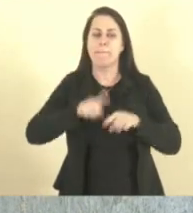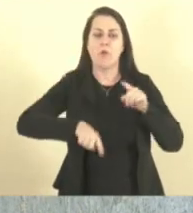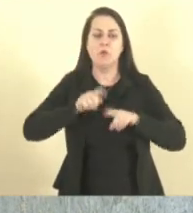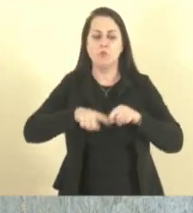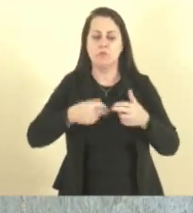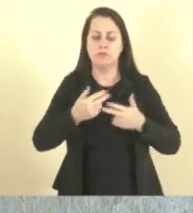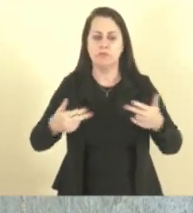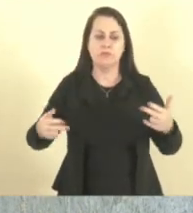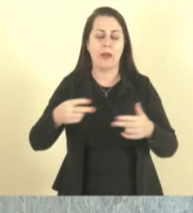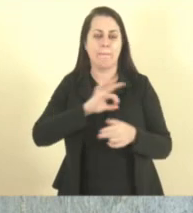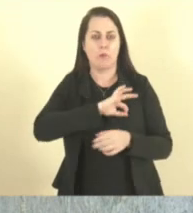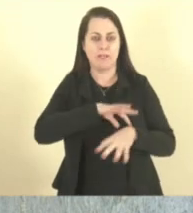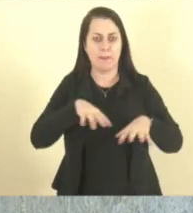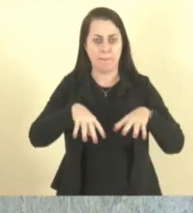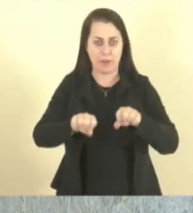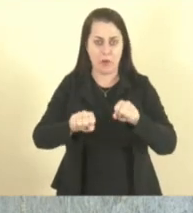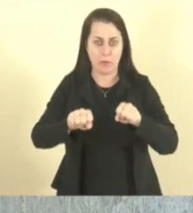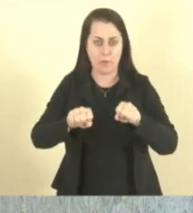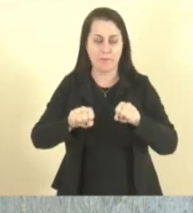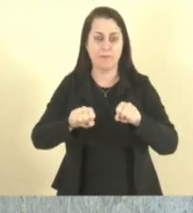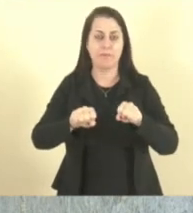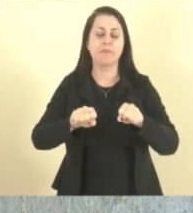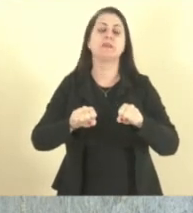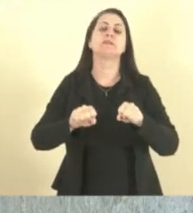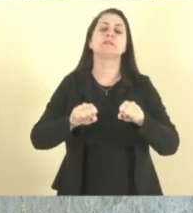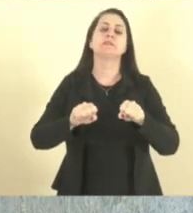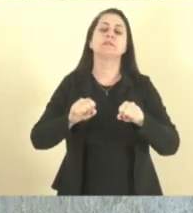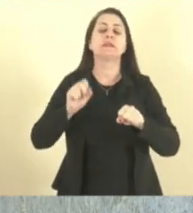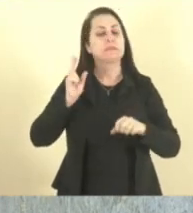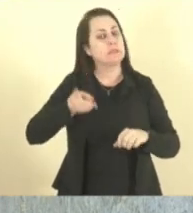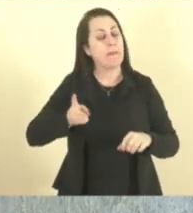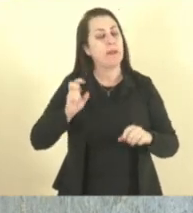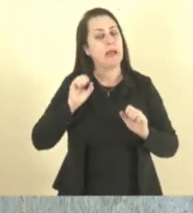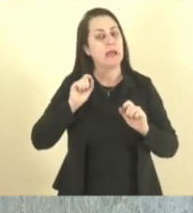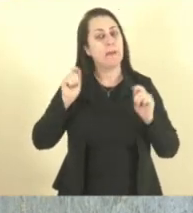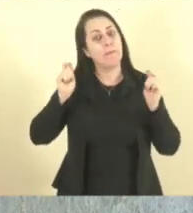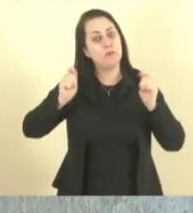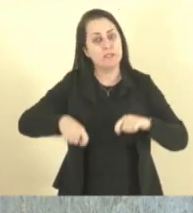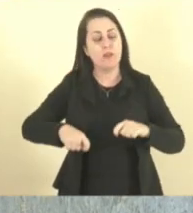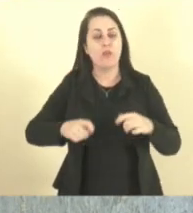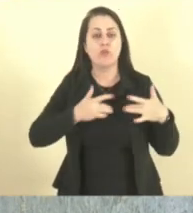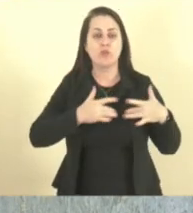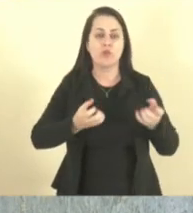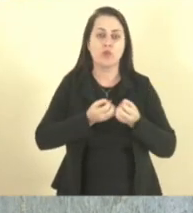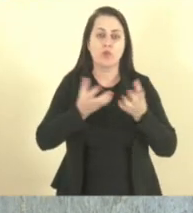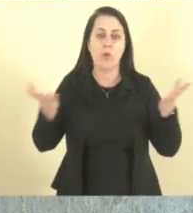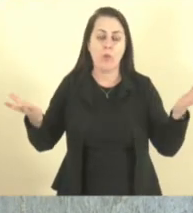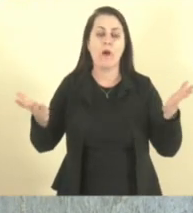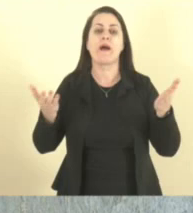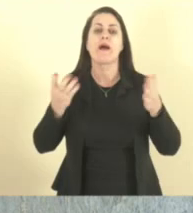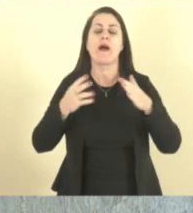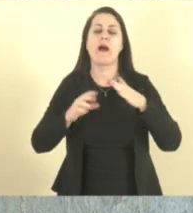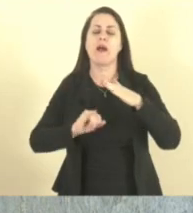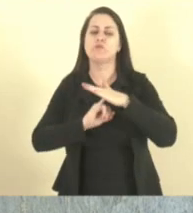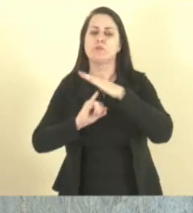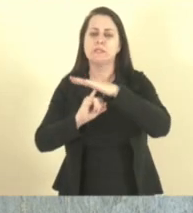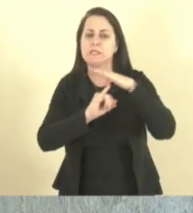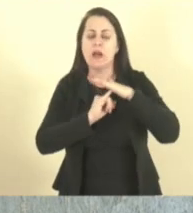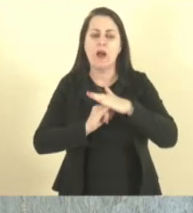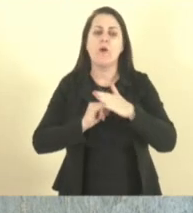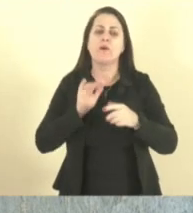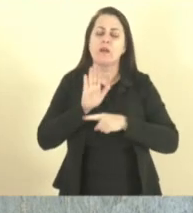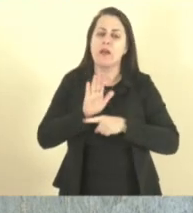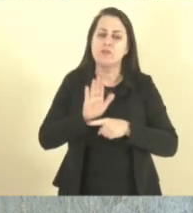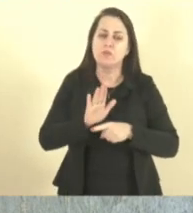competentes, exercícios do poder de polícia, serão sempre que possível doados a instituições públicas, filantrópicas ou de